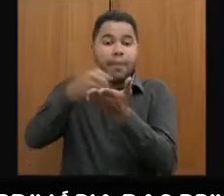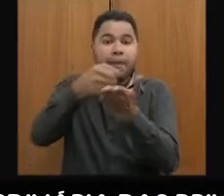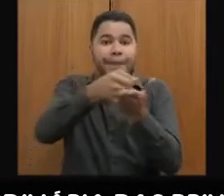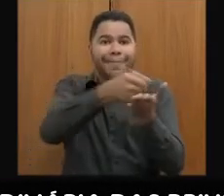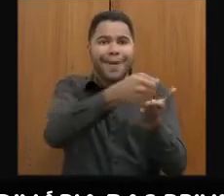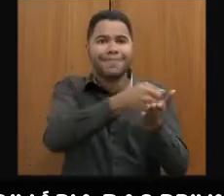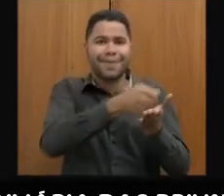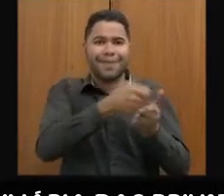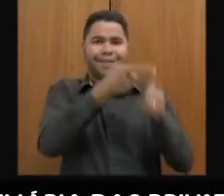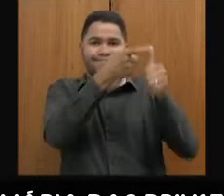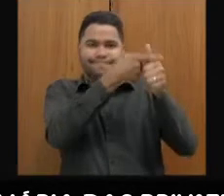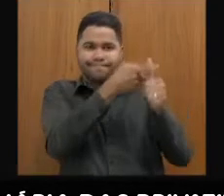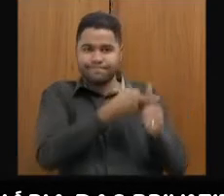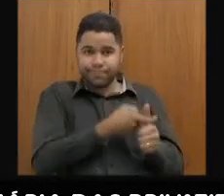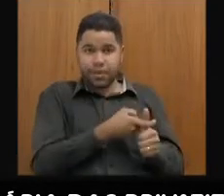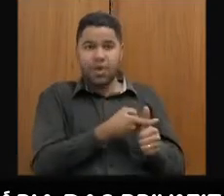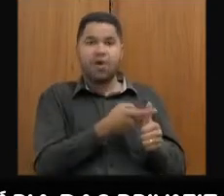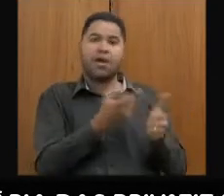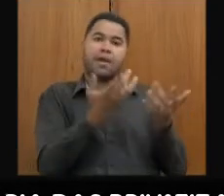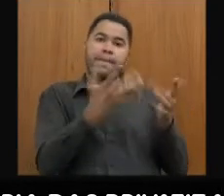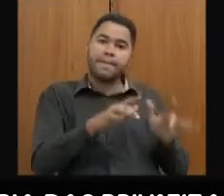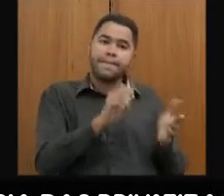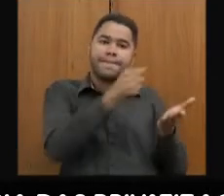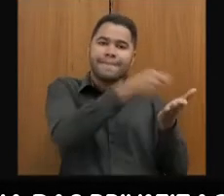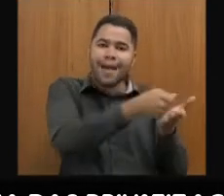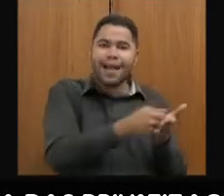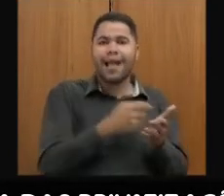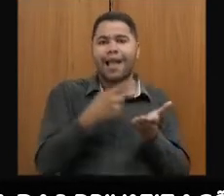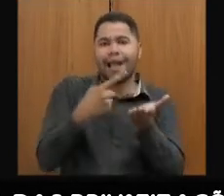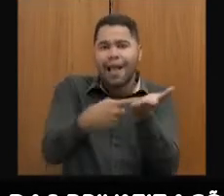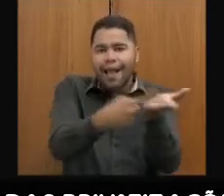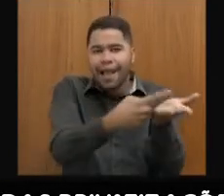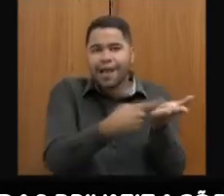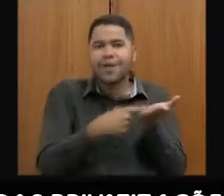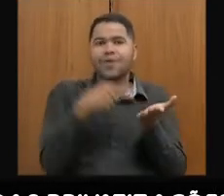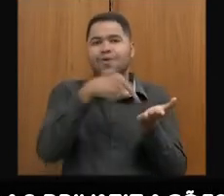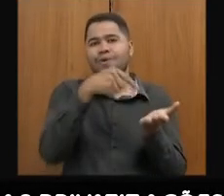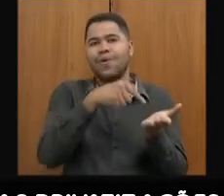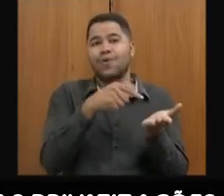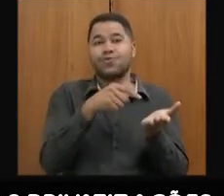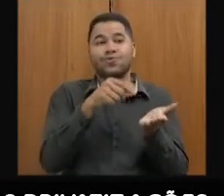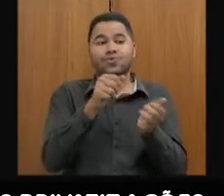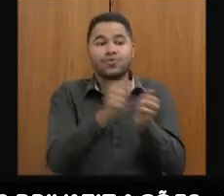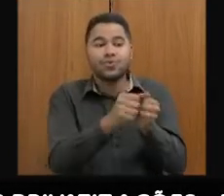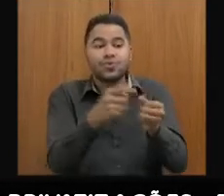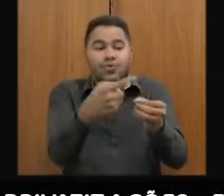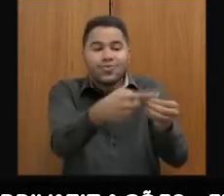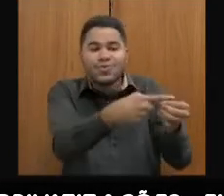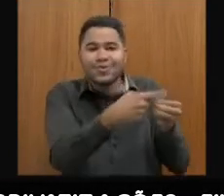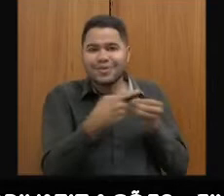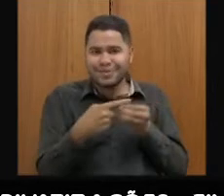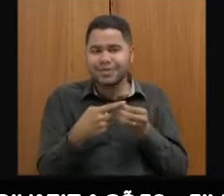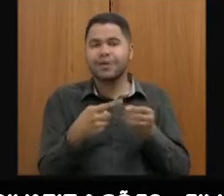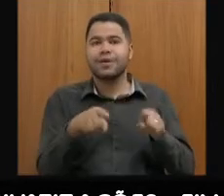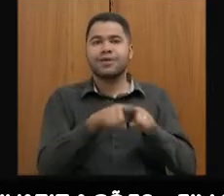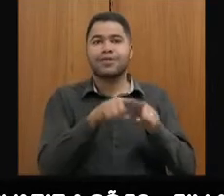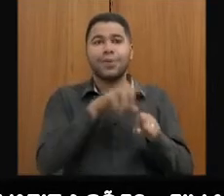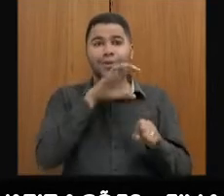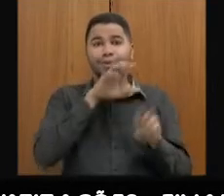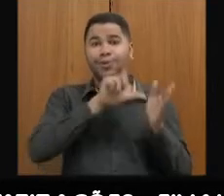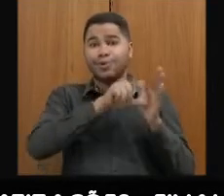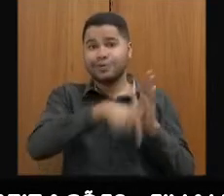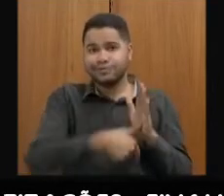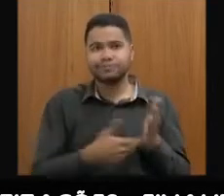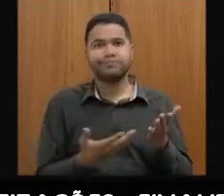existentes. Então, restos a pagar, acordos com os municípios, enfim, tributos atrasados, enfim,